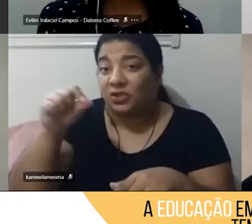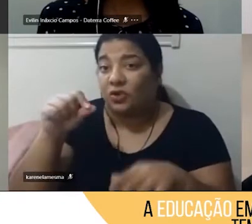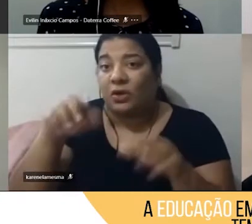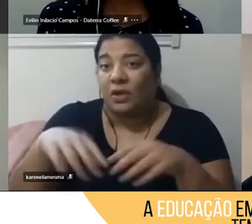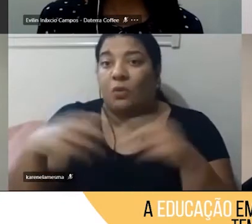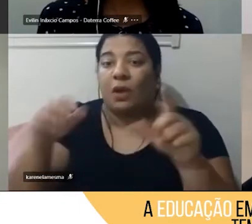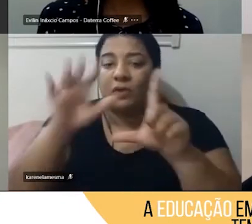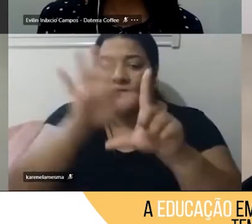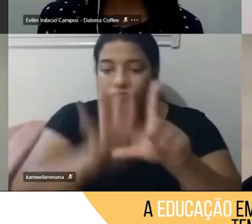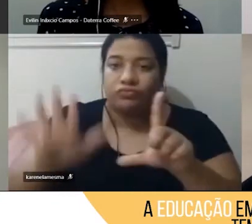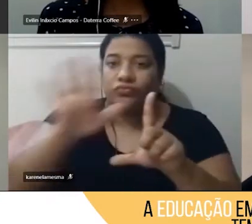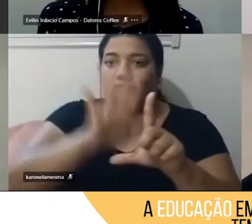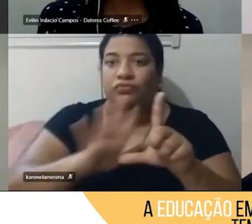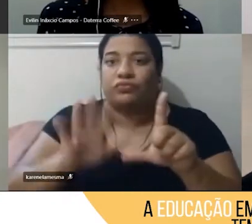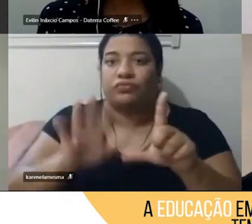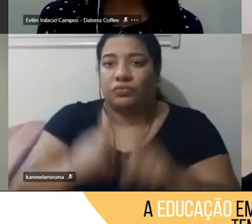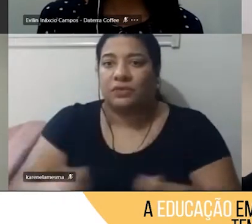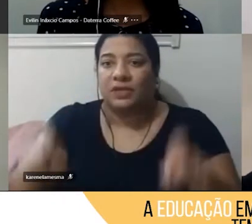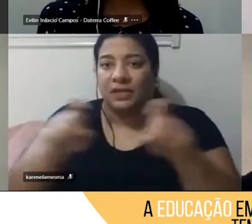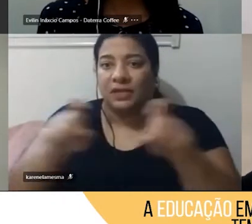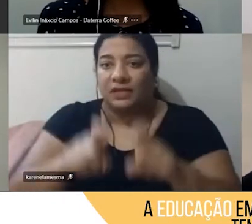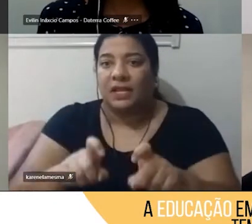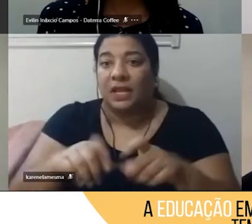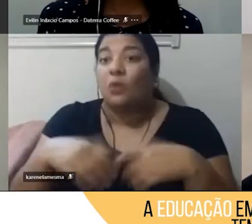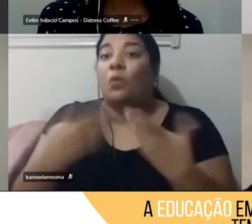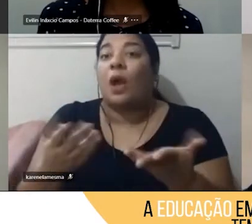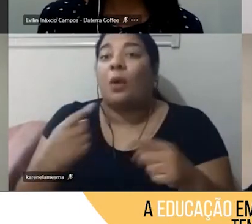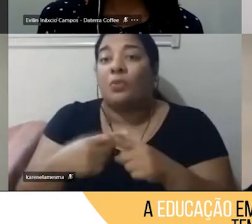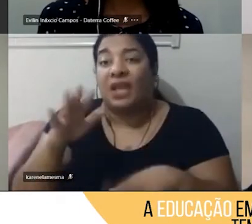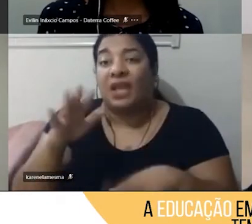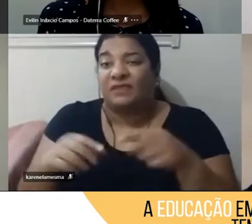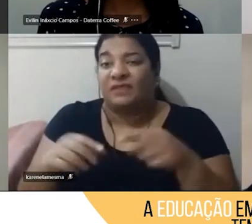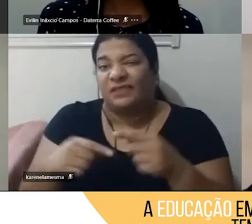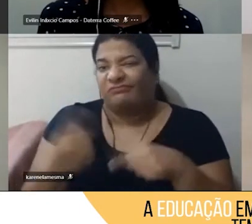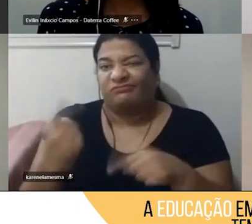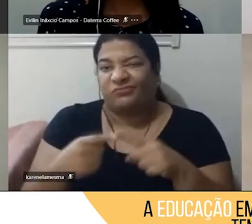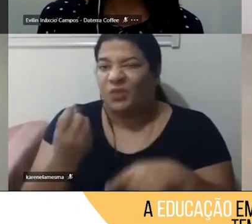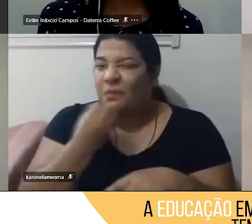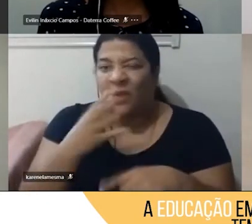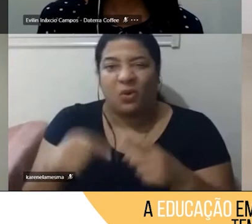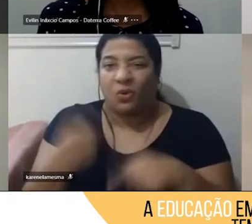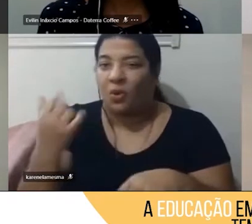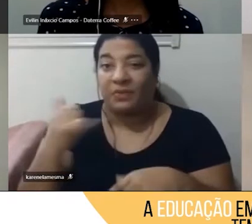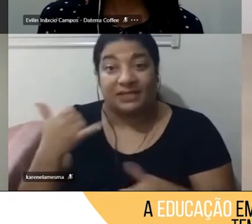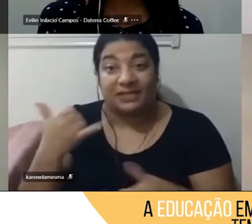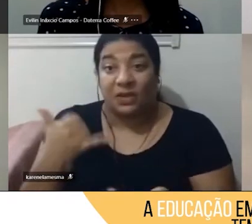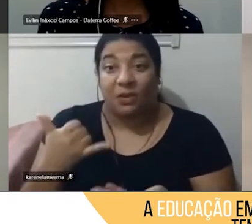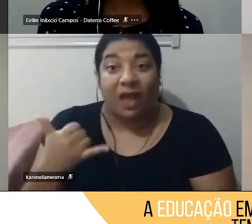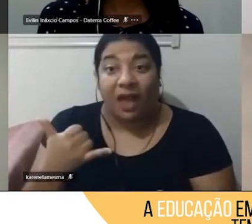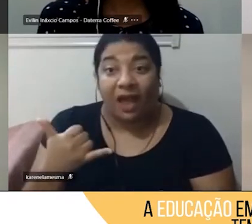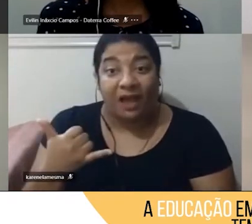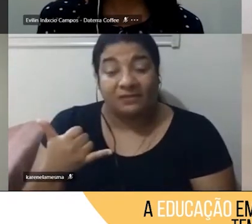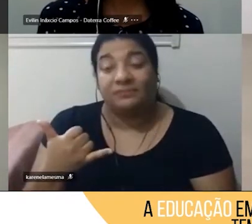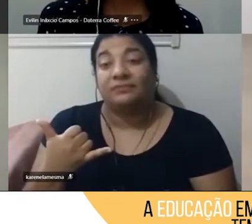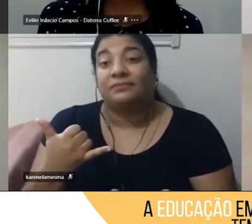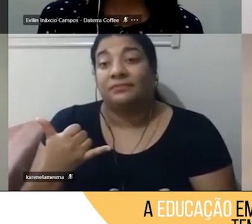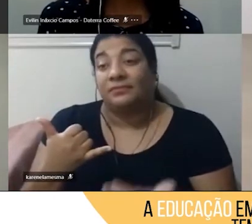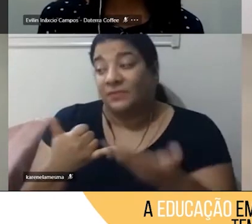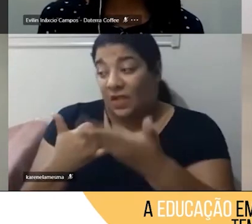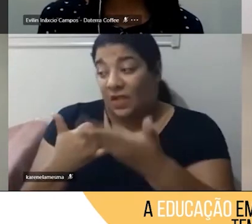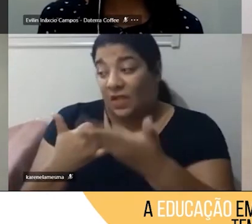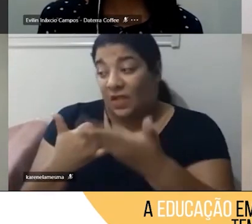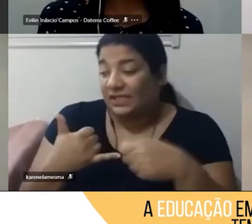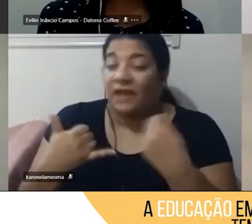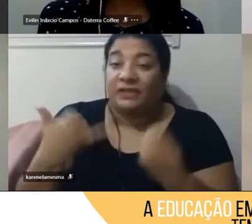né, porque a plataforma que a gente tinha não era ideal para o celular, e eles só tinham acesso via celular, outros não tinham